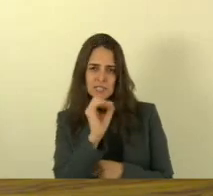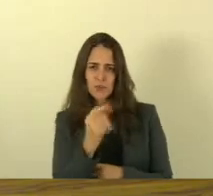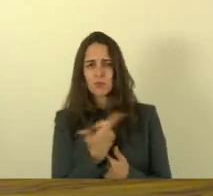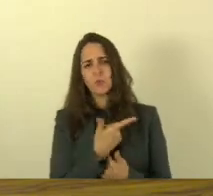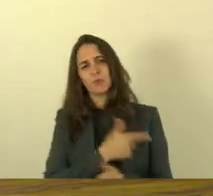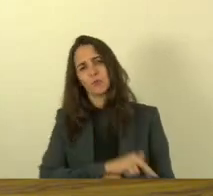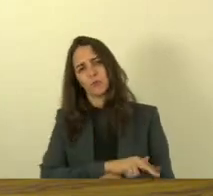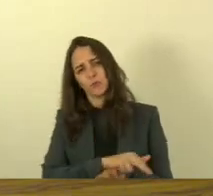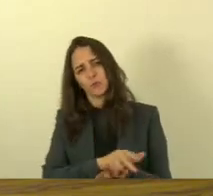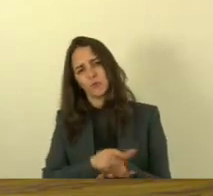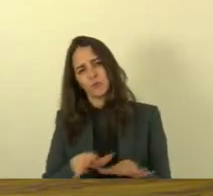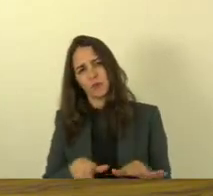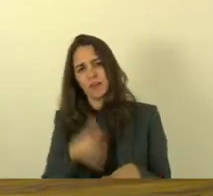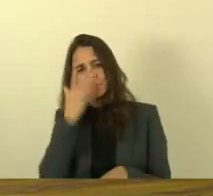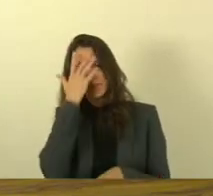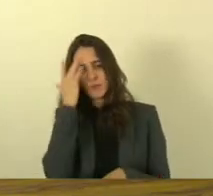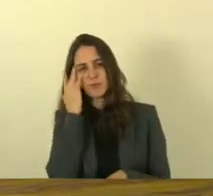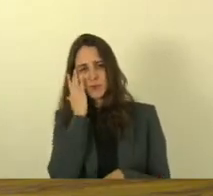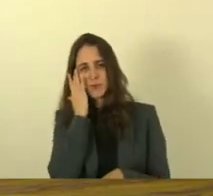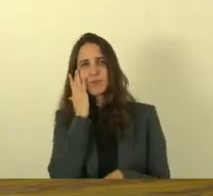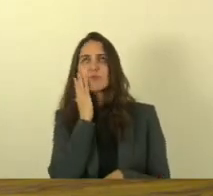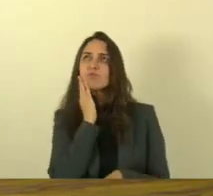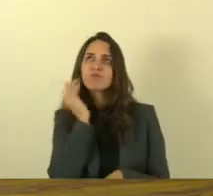Bri Evaldo